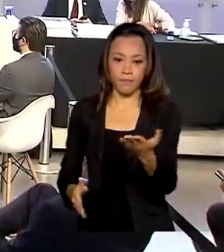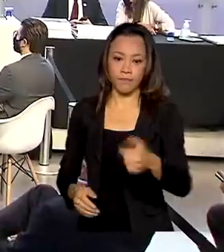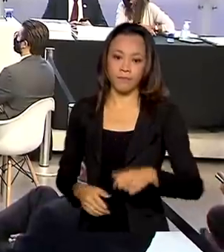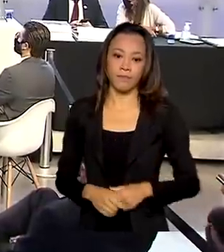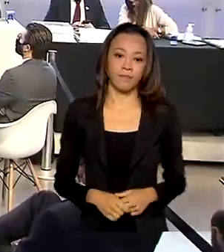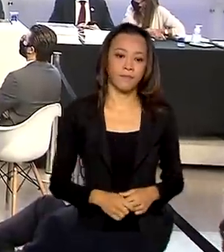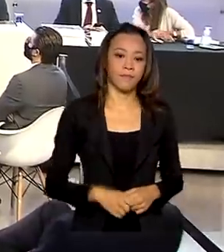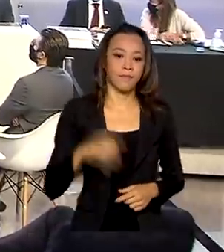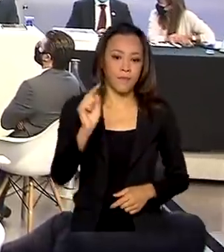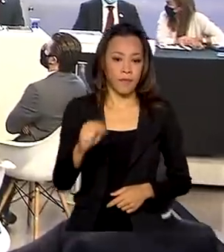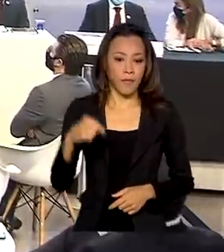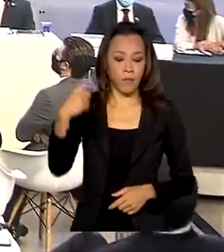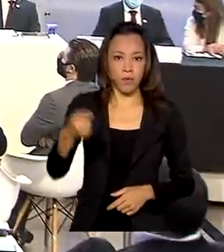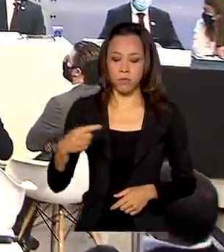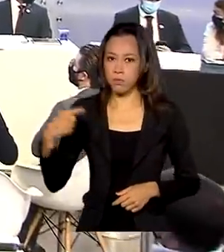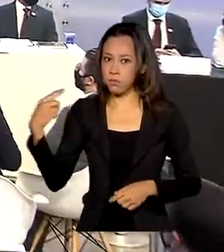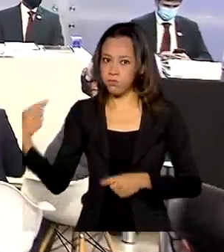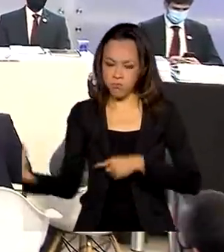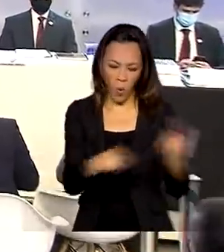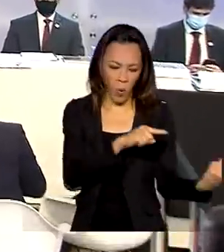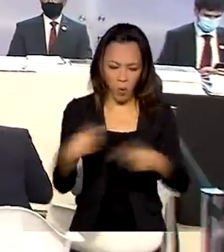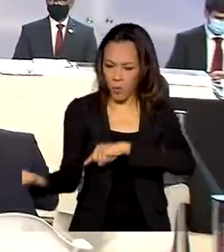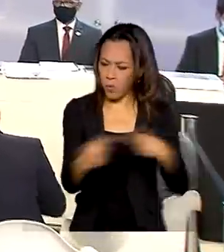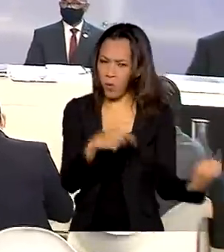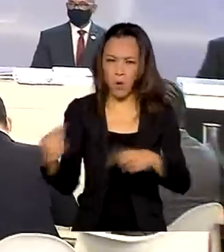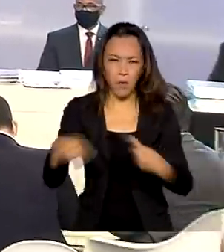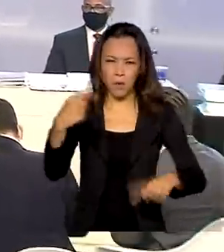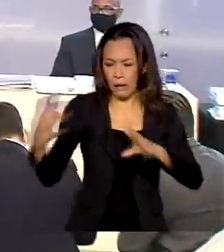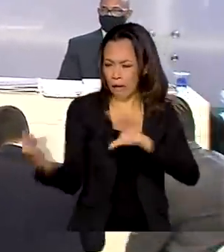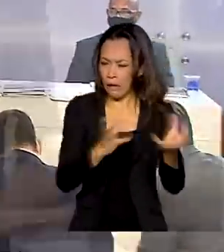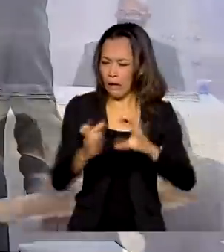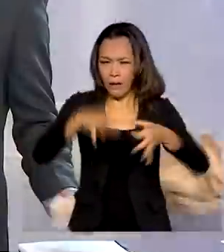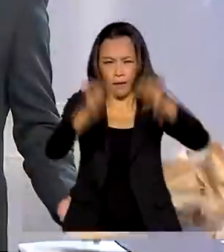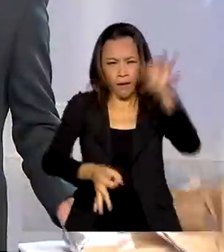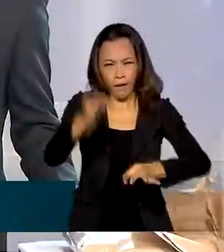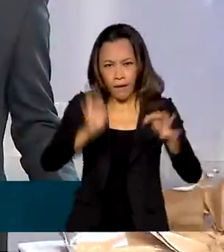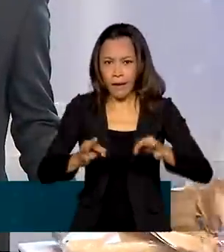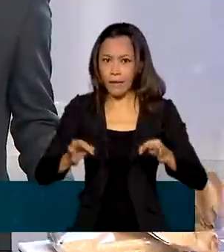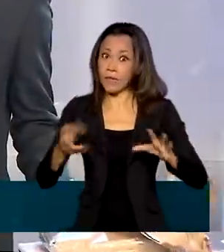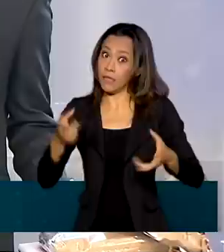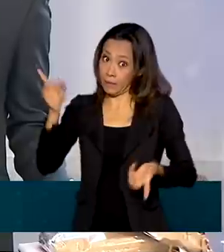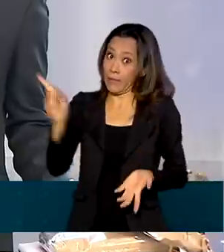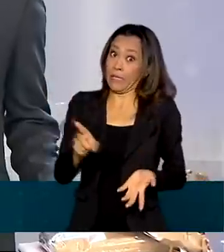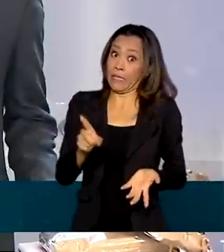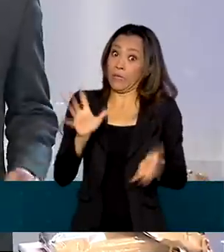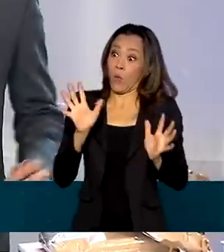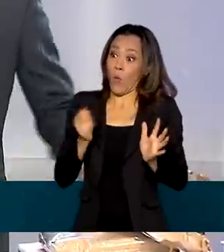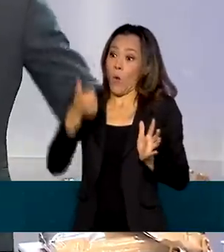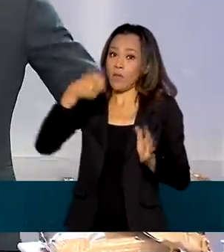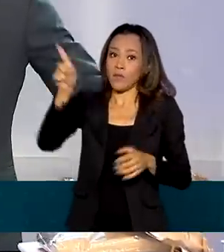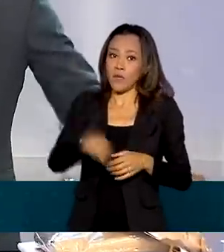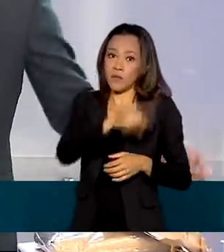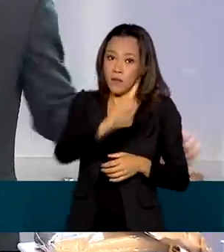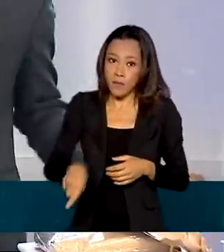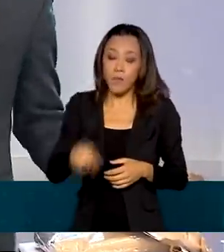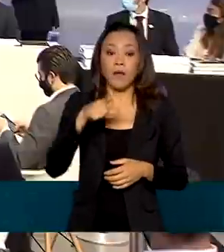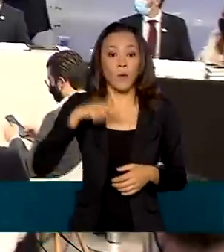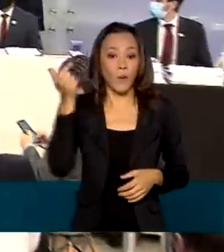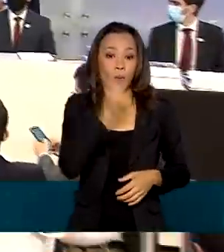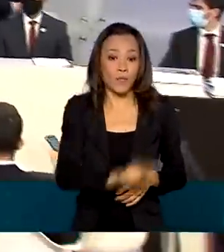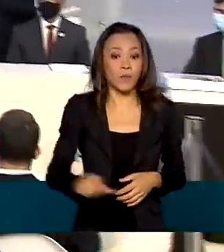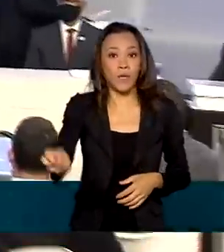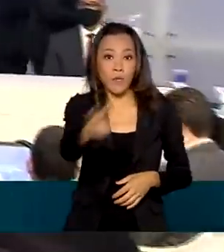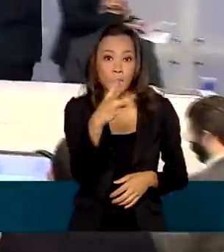Depois de muitas batalhas judiciais e ameaças de cancelamento, ocorreu o leilão de três blocos da CEDAE,